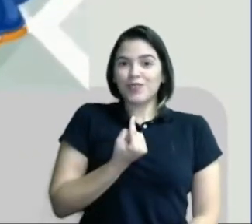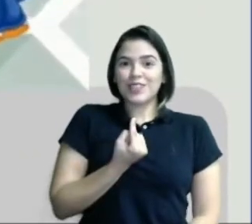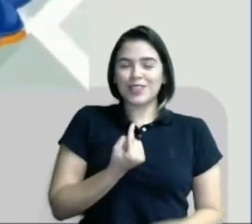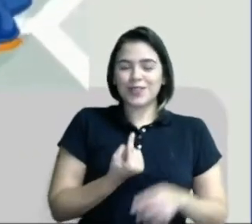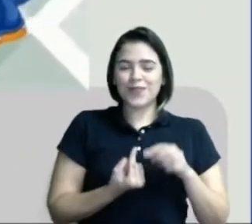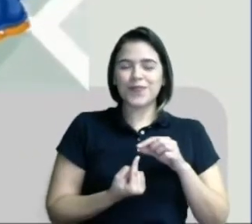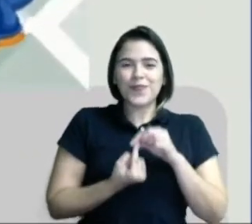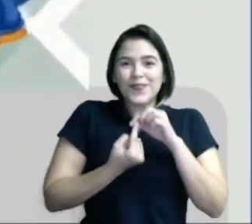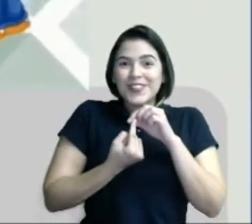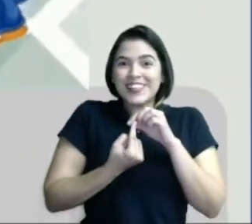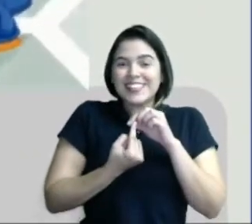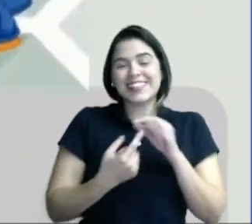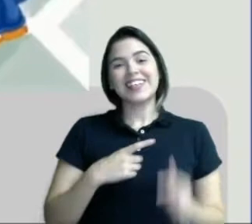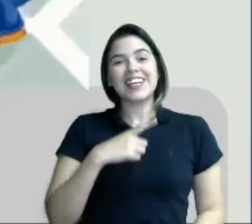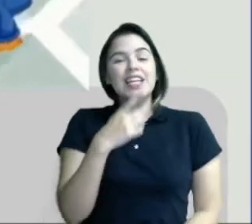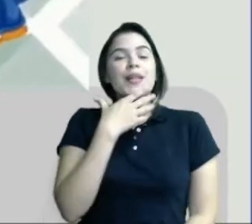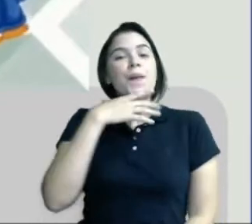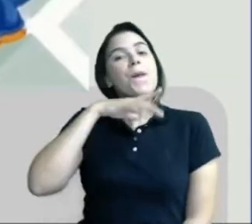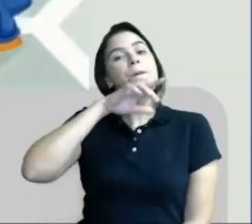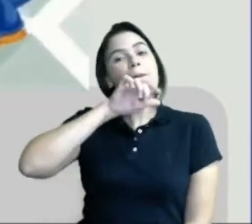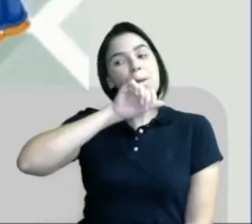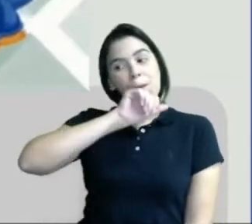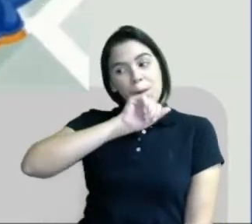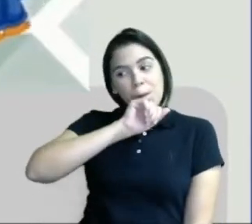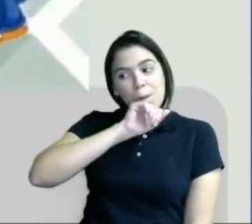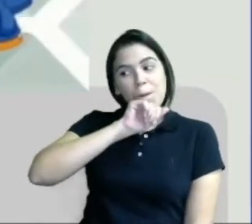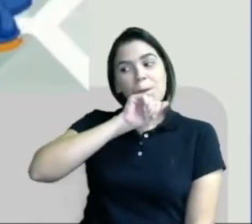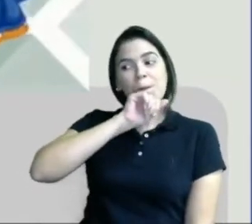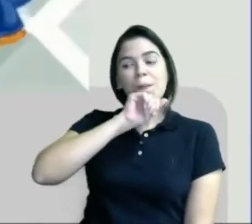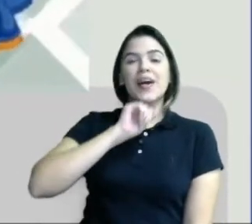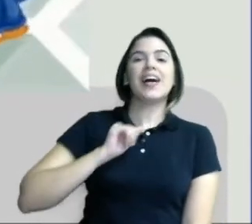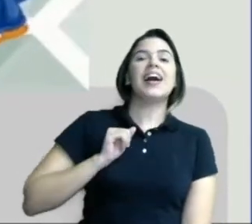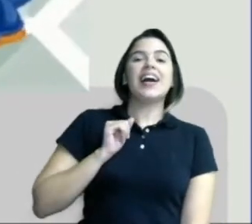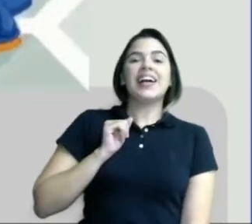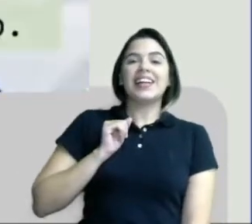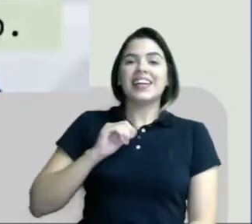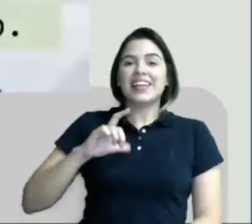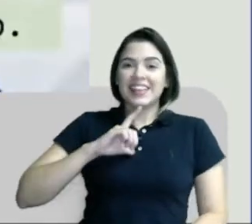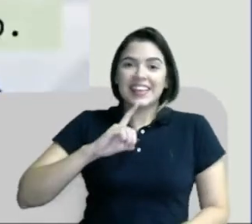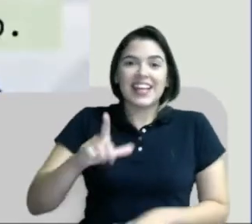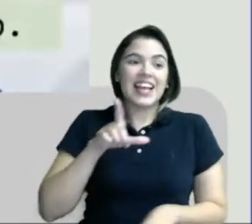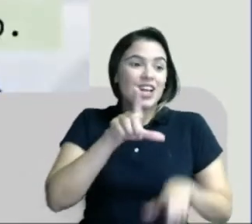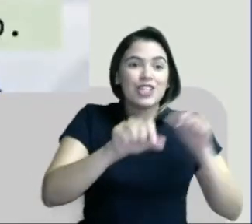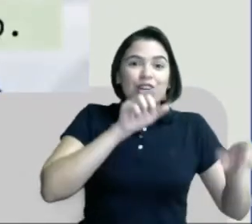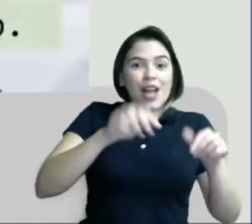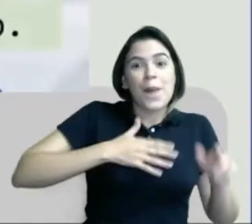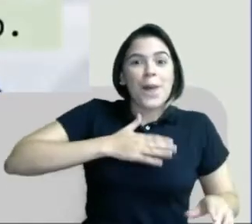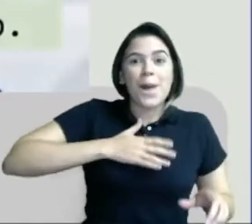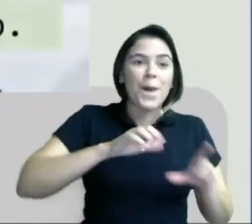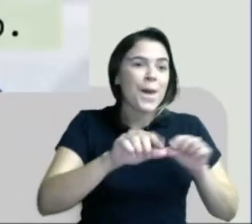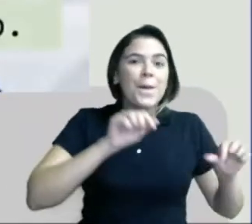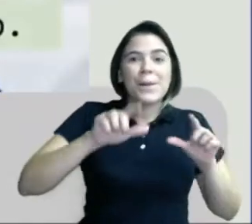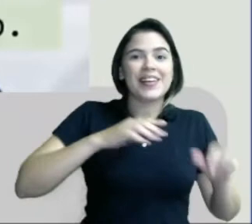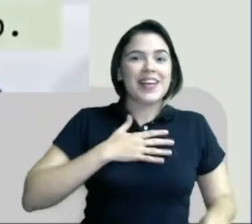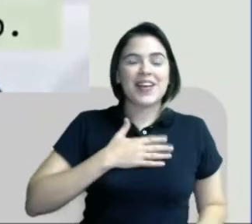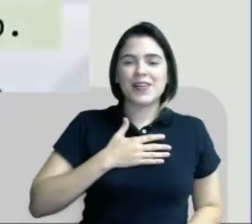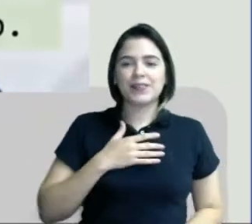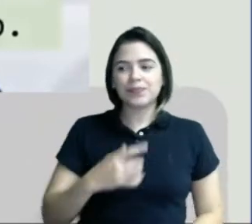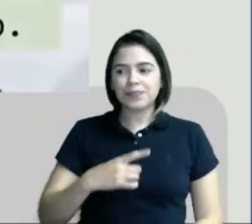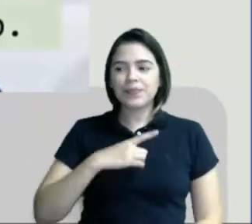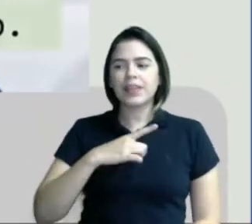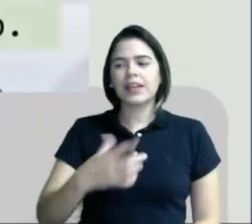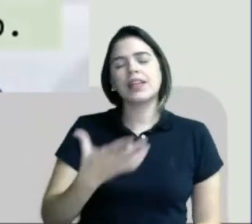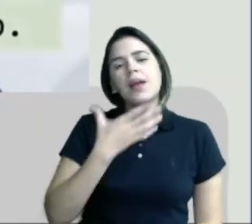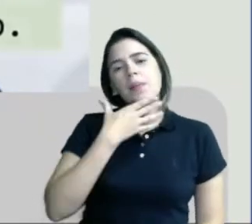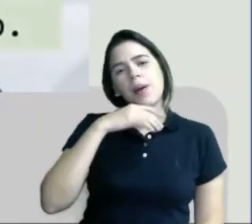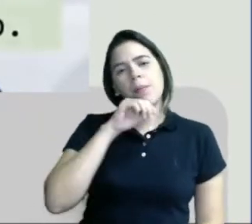E tem pai que é concorrido. Tem pai que é um doce.